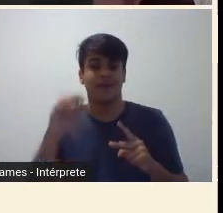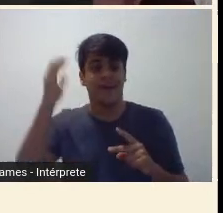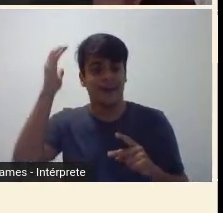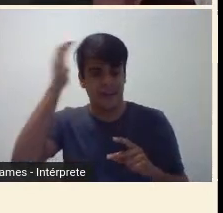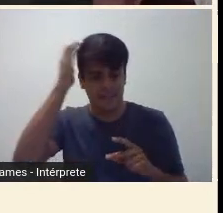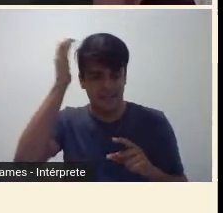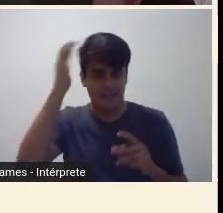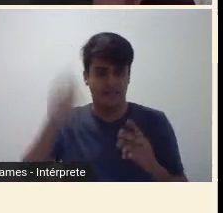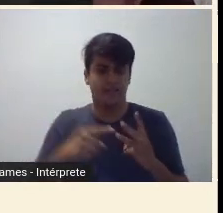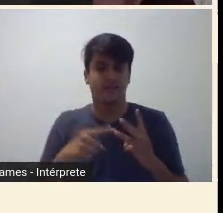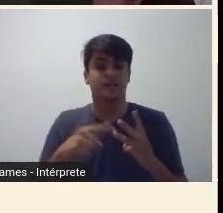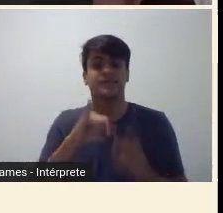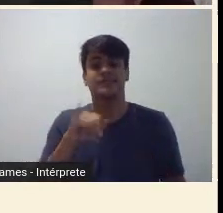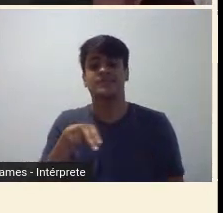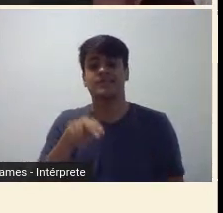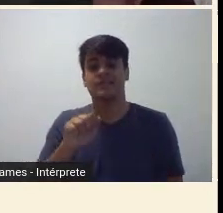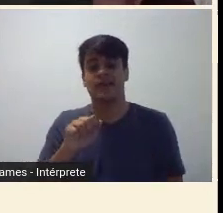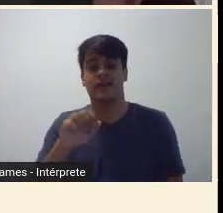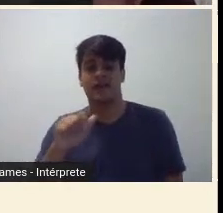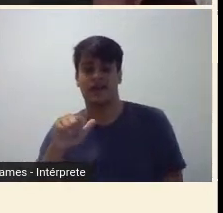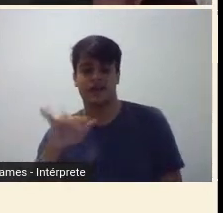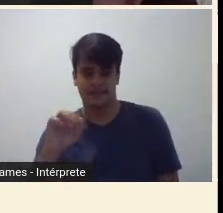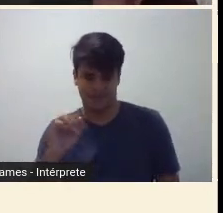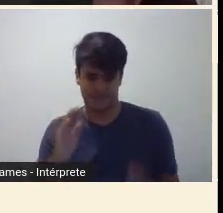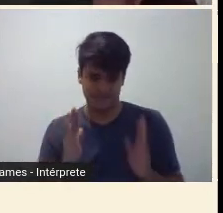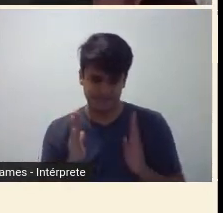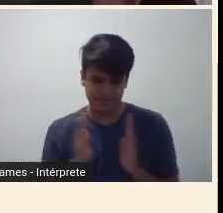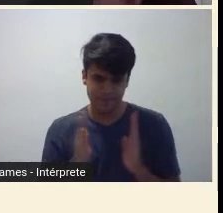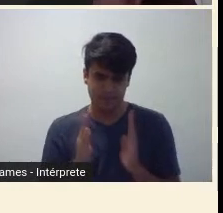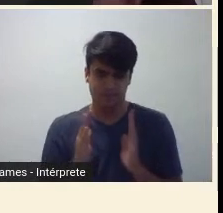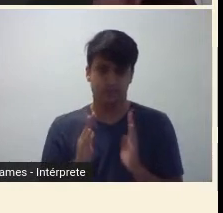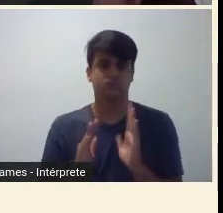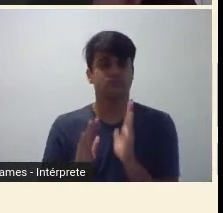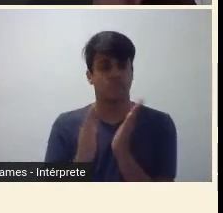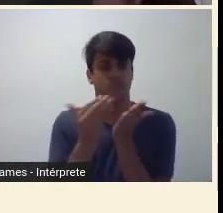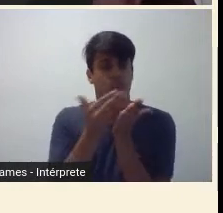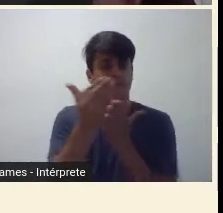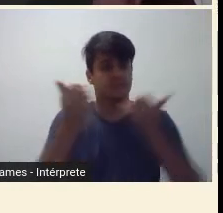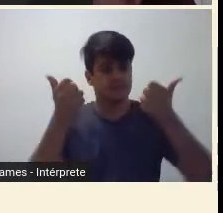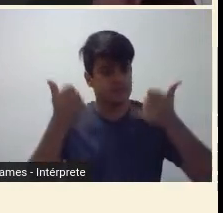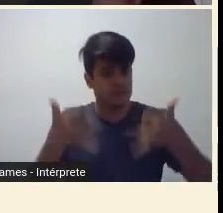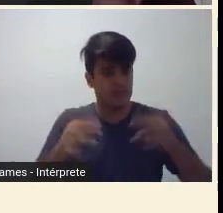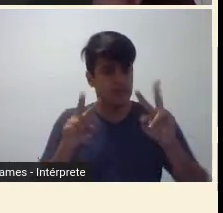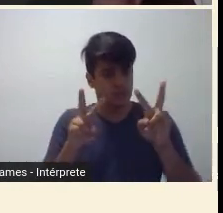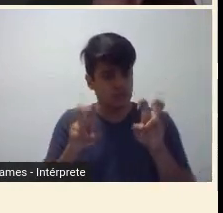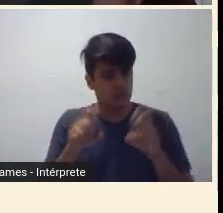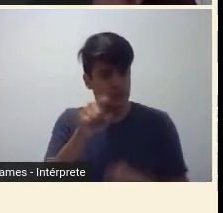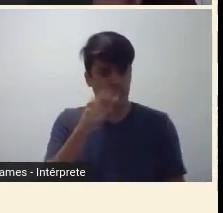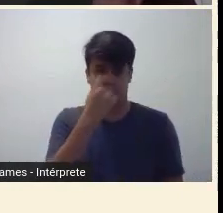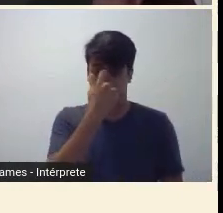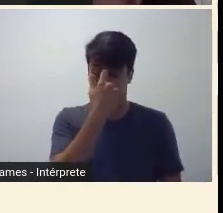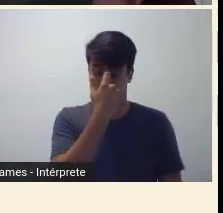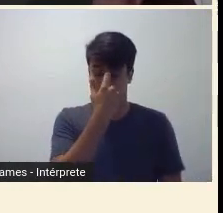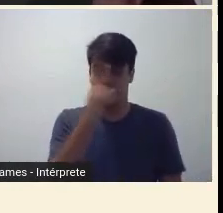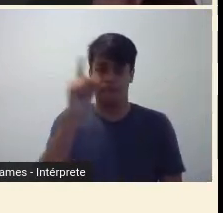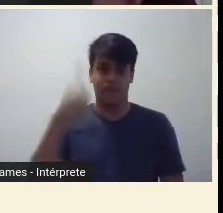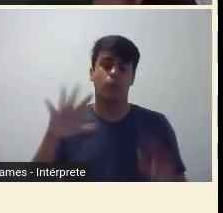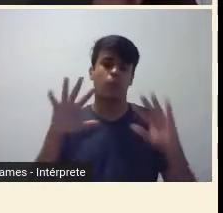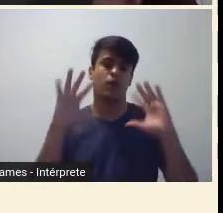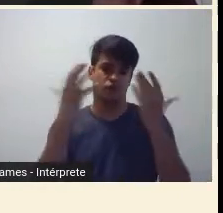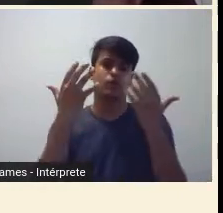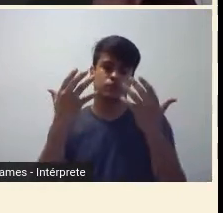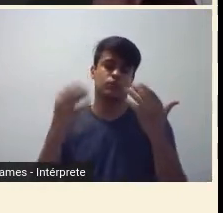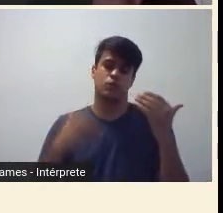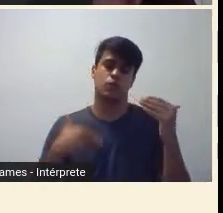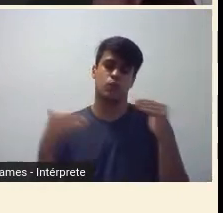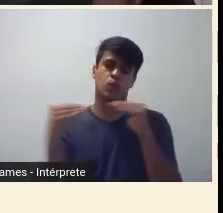e a Zina Aita, com espaço um pouco menor. Queria começar com essa questão, um evento que, concordo, ele foi construído